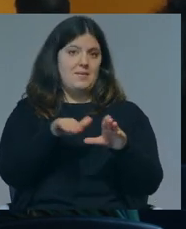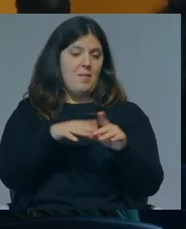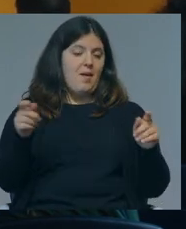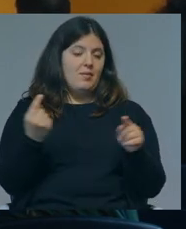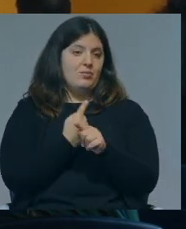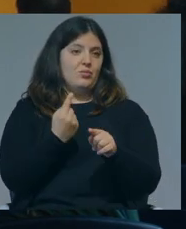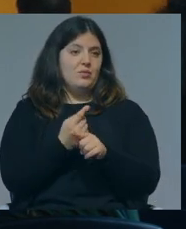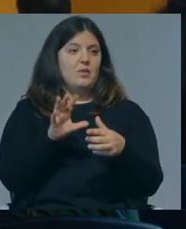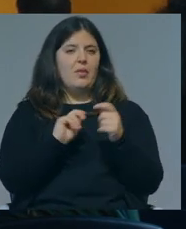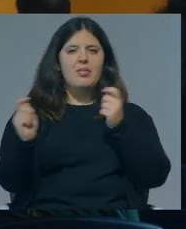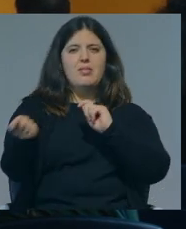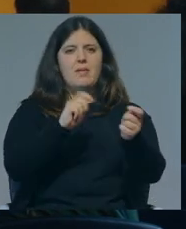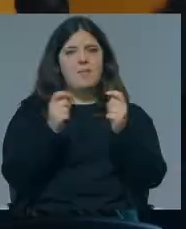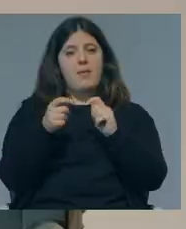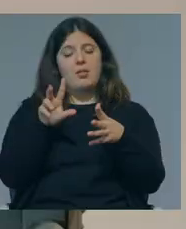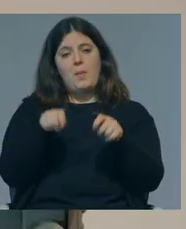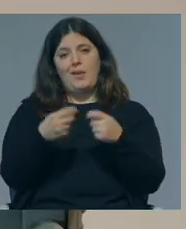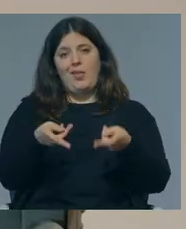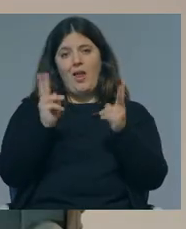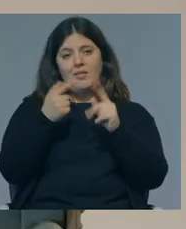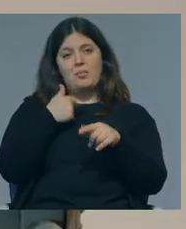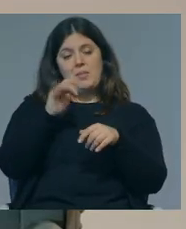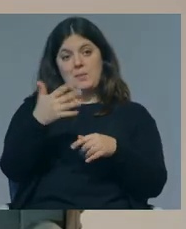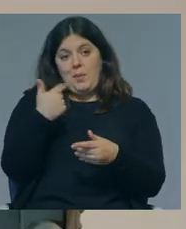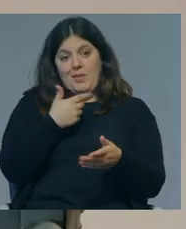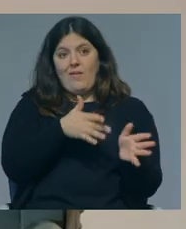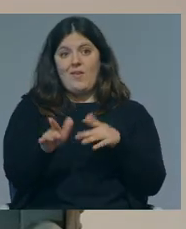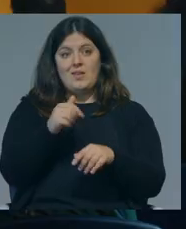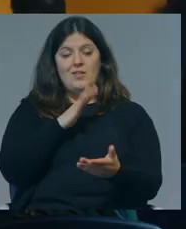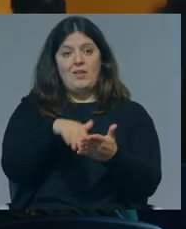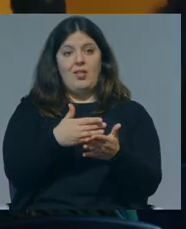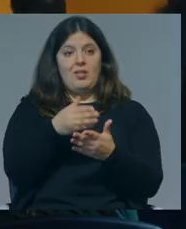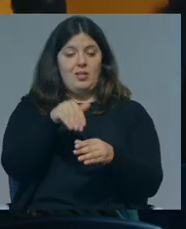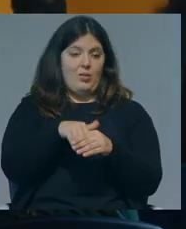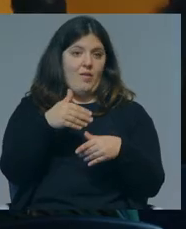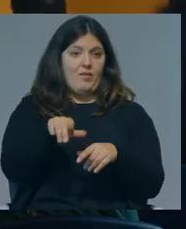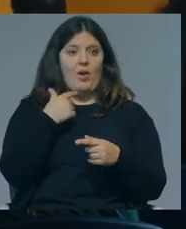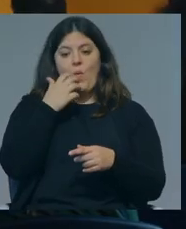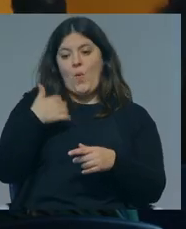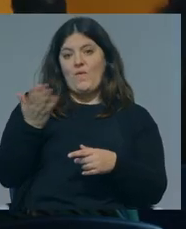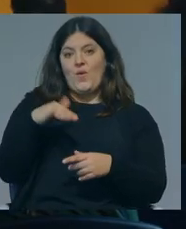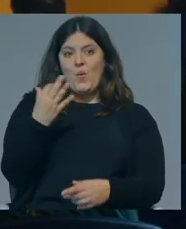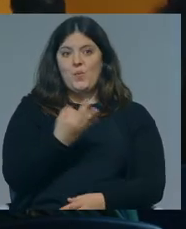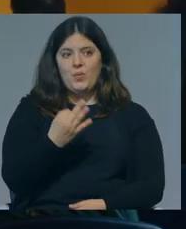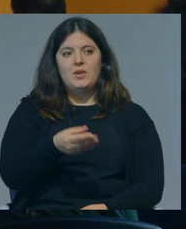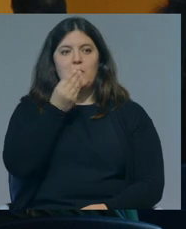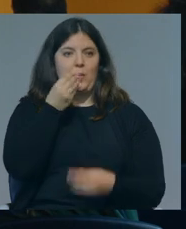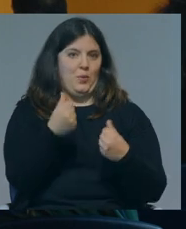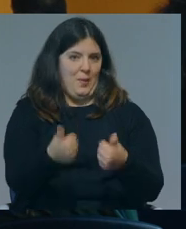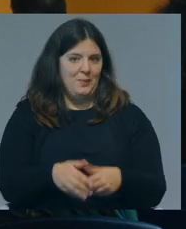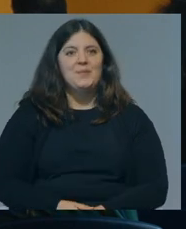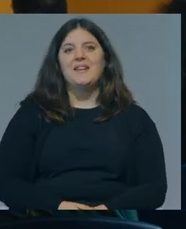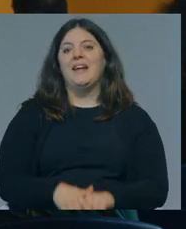eventos de debate do livro e sobretudo agora nesta altura eleitoral. E dizer também que é uma honra vir ao Porto e que ela disse, ah, não sei, muito bem.